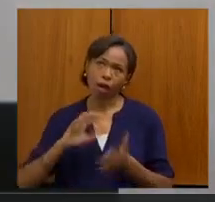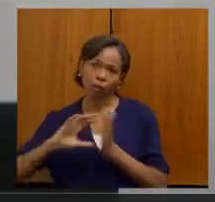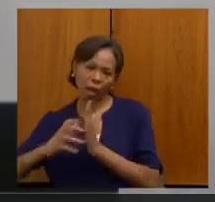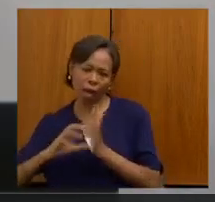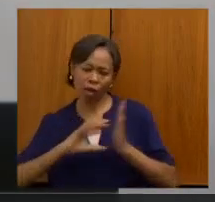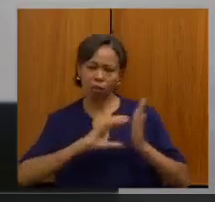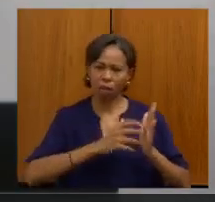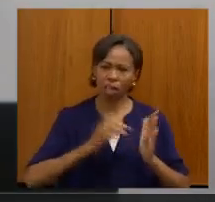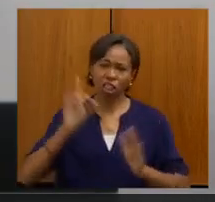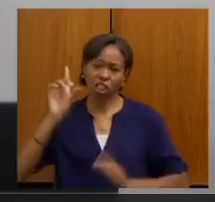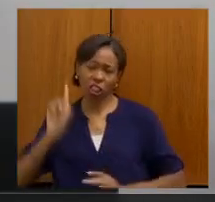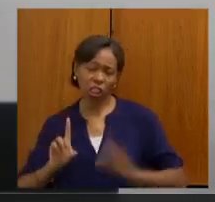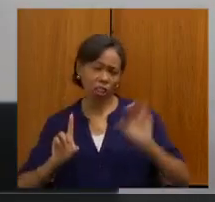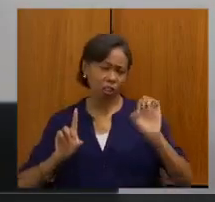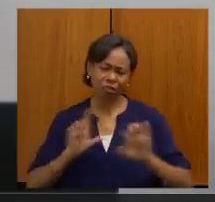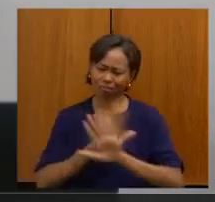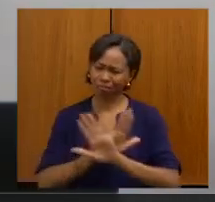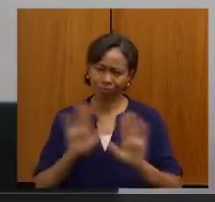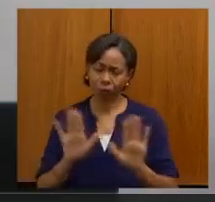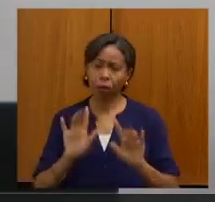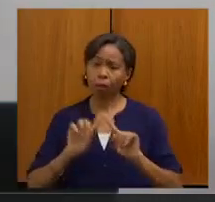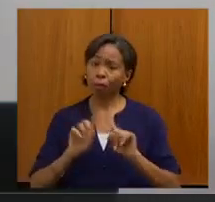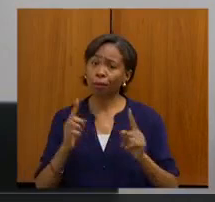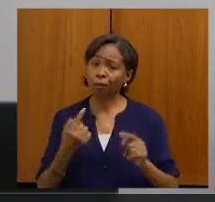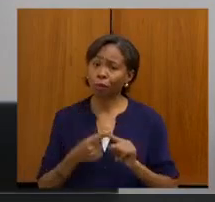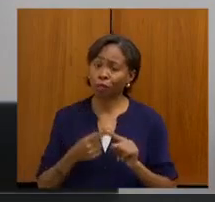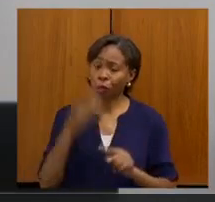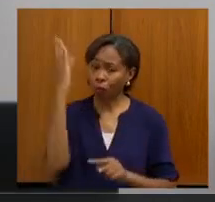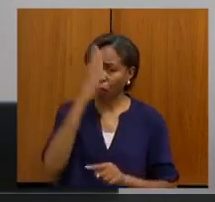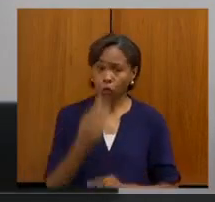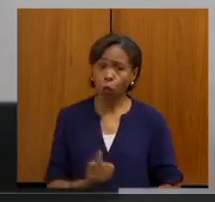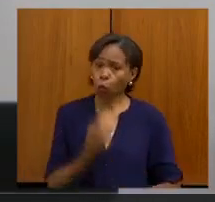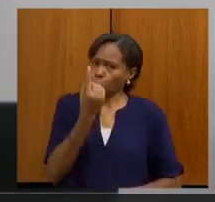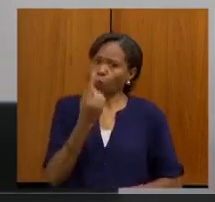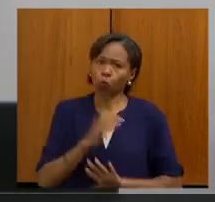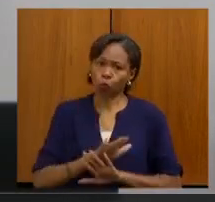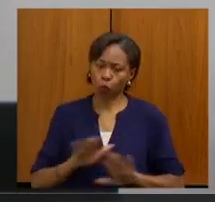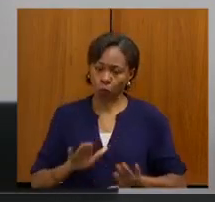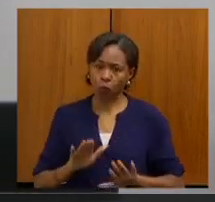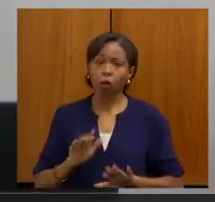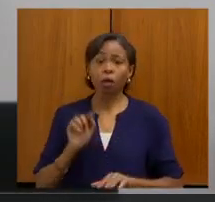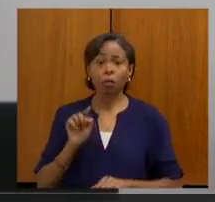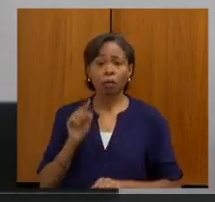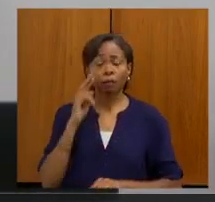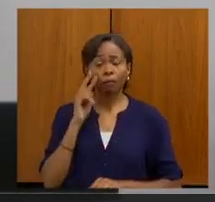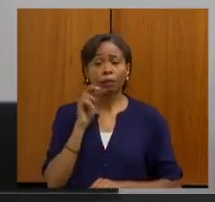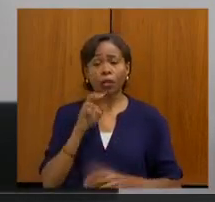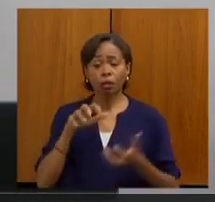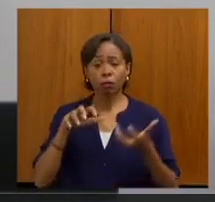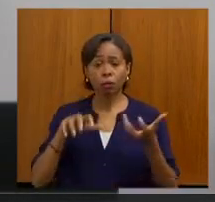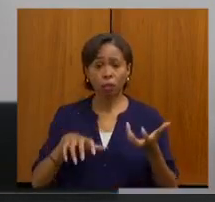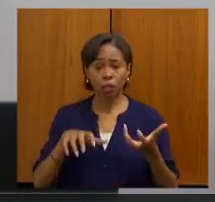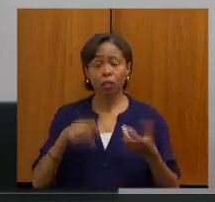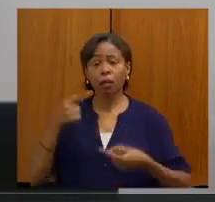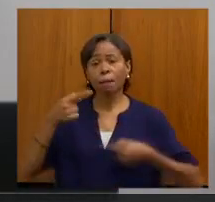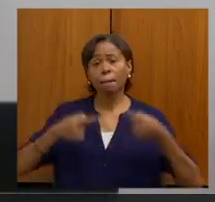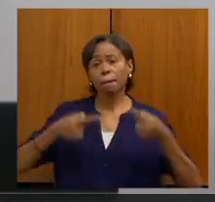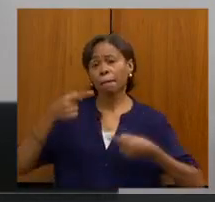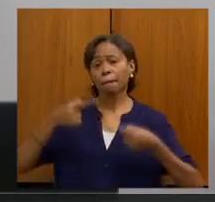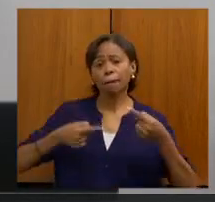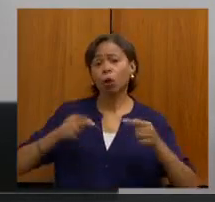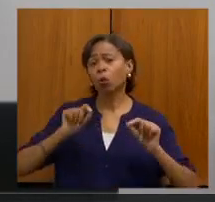à direita. Nós temos que discutir o Brasil como um só, como um todo. Nós vimos o Senado e o Congresso também discutindo